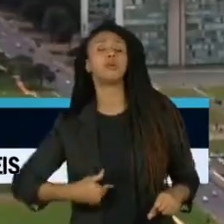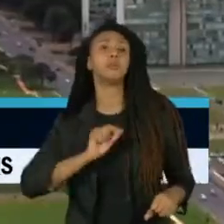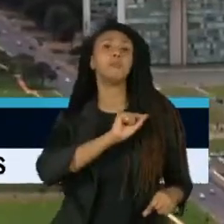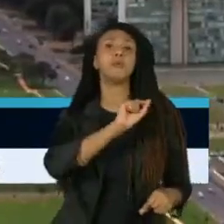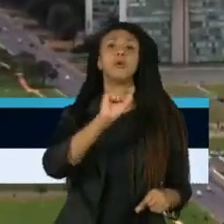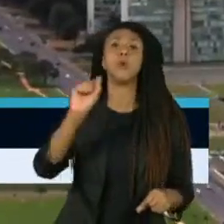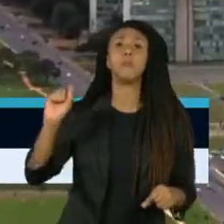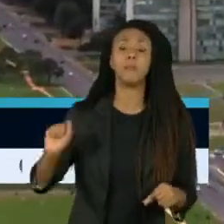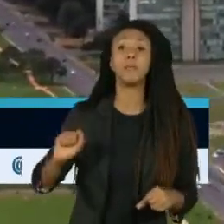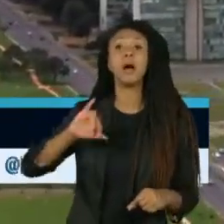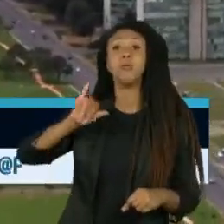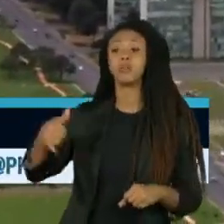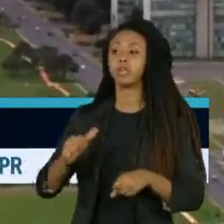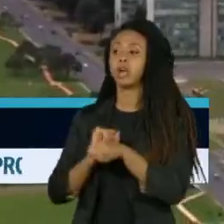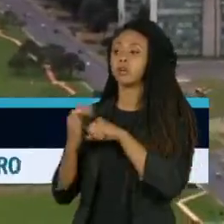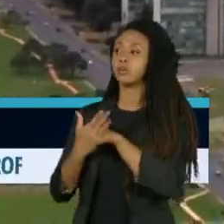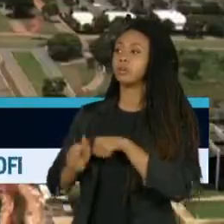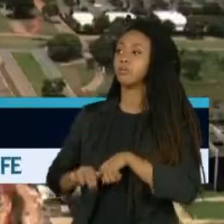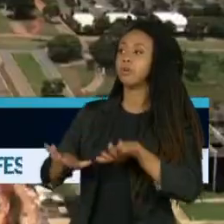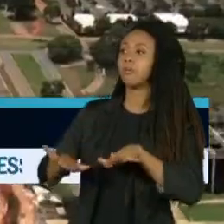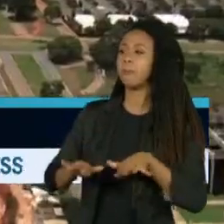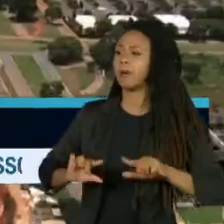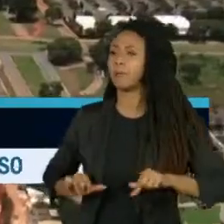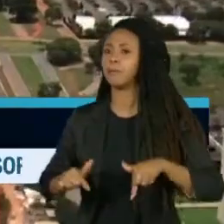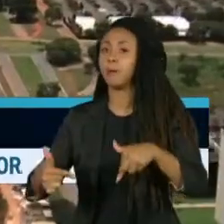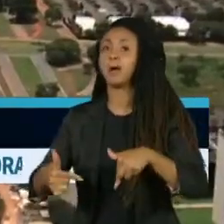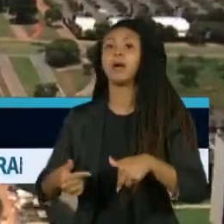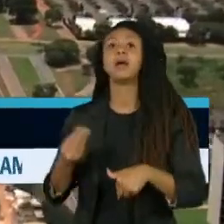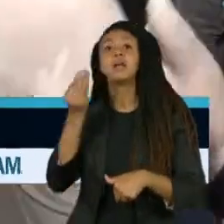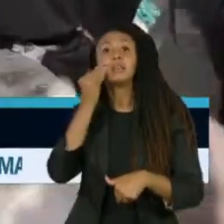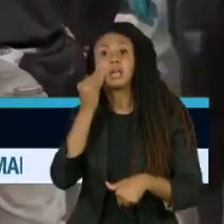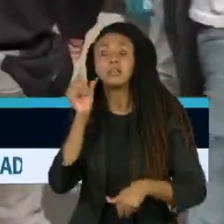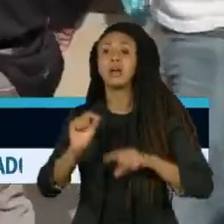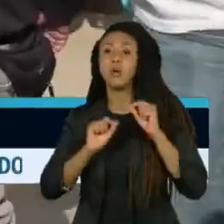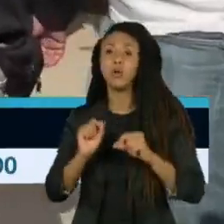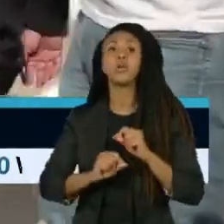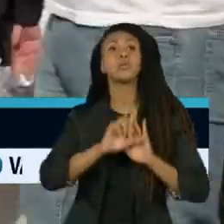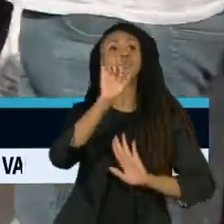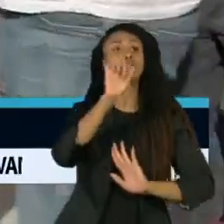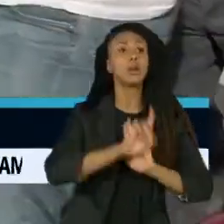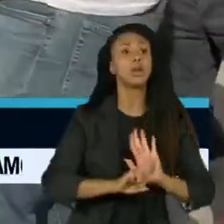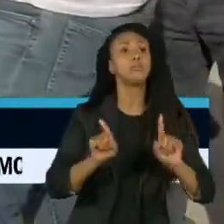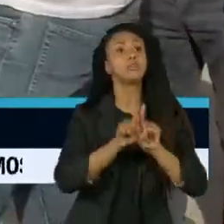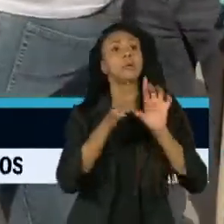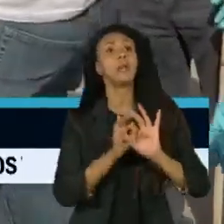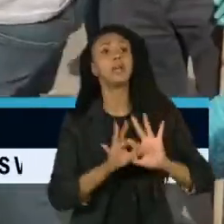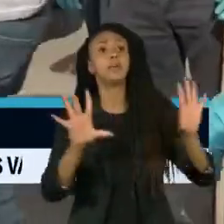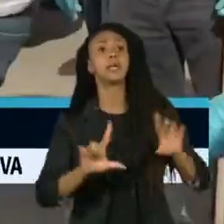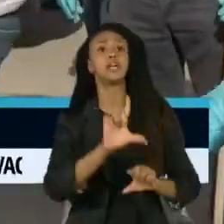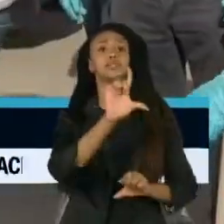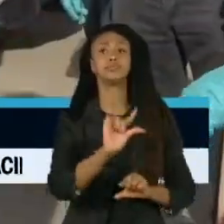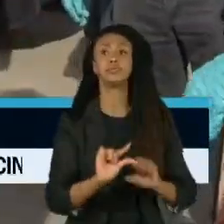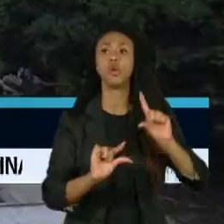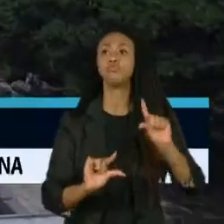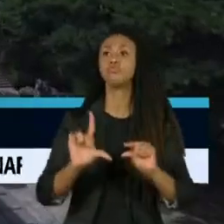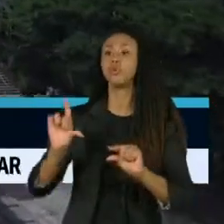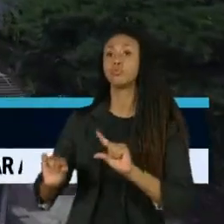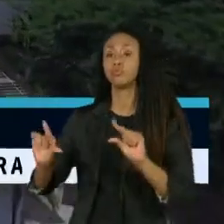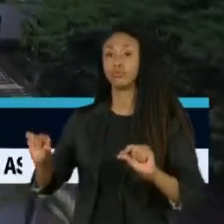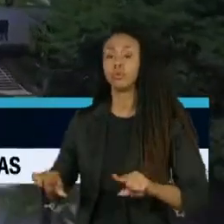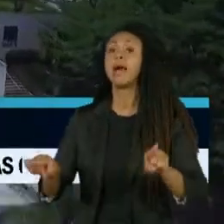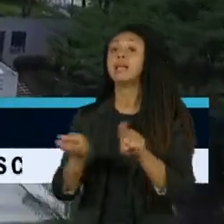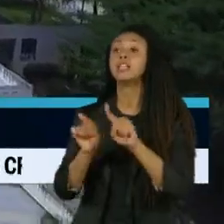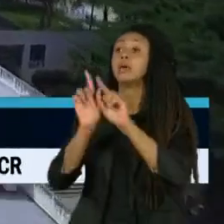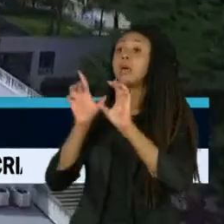voltados para o combate à pandemia para reduzir o Estado de Direito e as liberdades individuais, além de aumentar o controle sobre as instituições